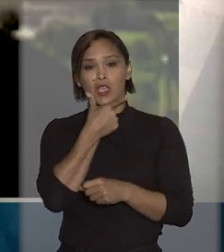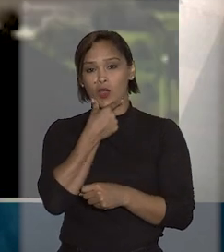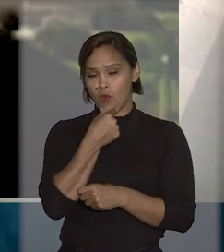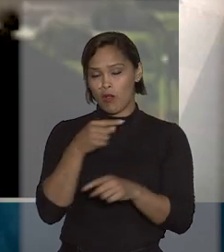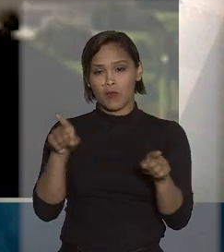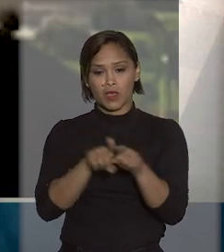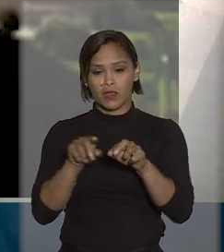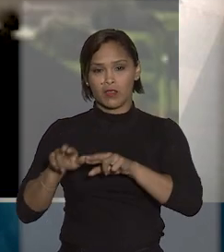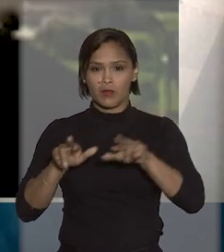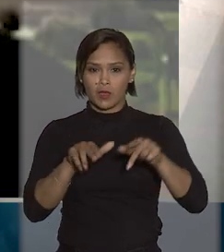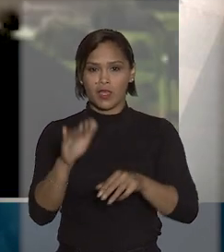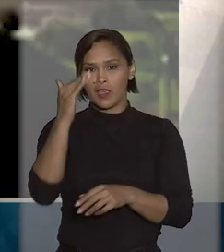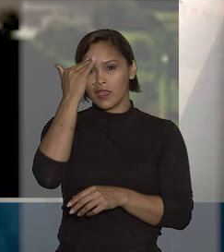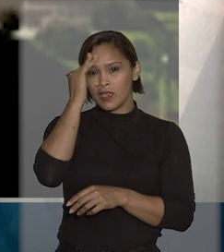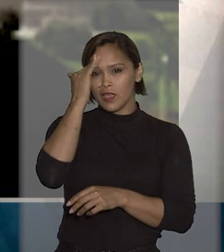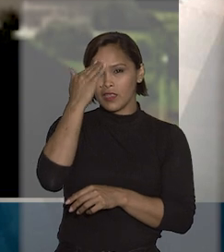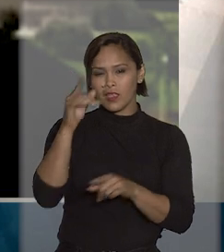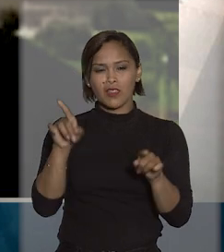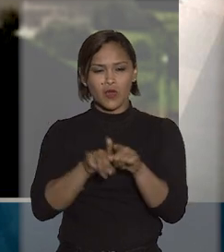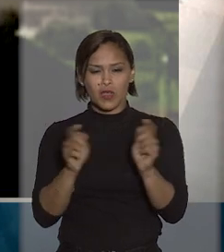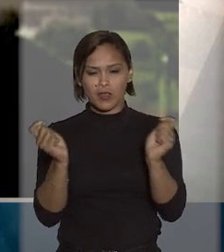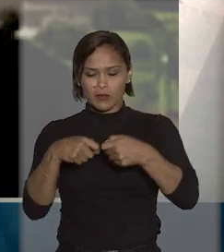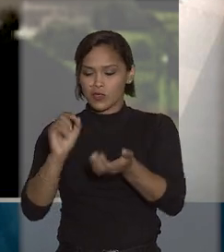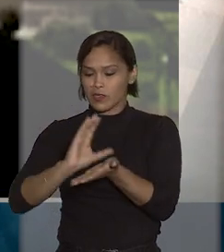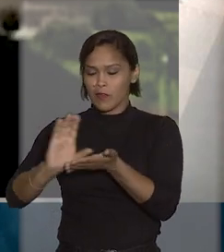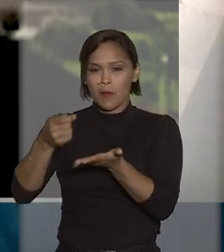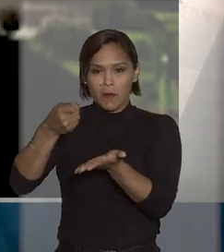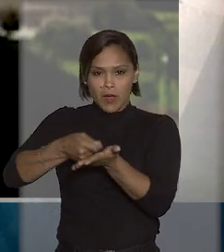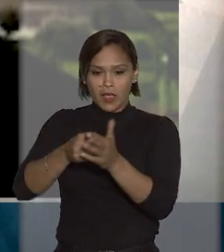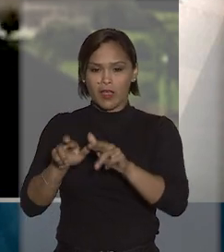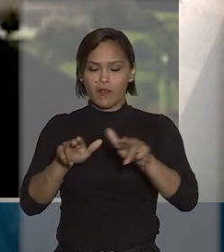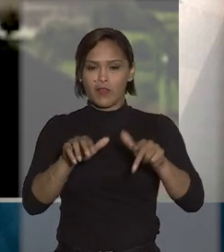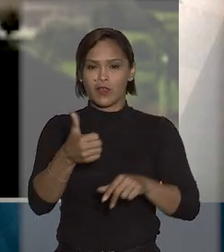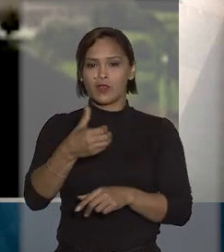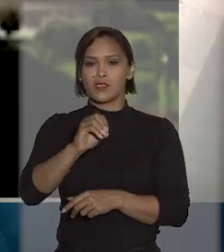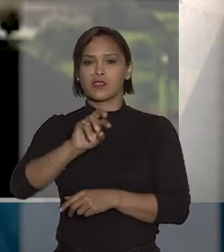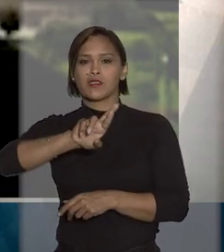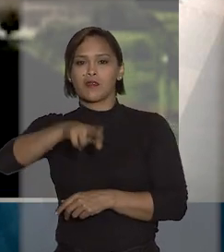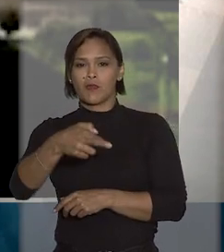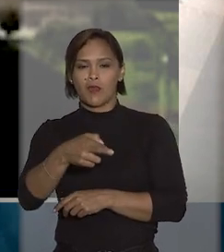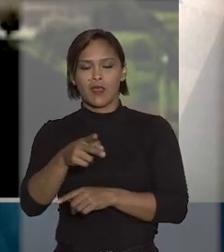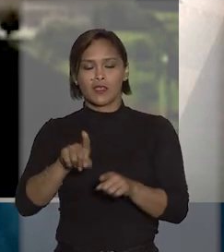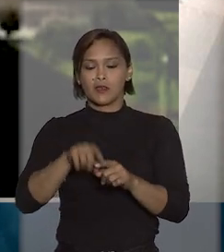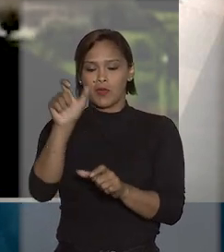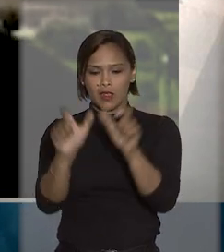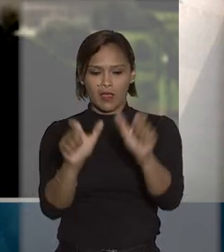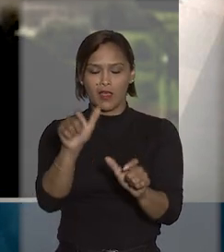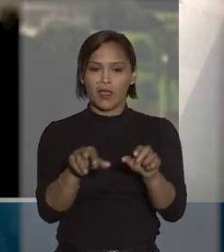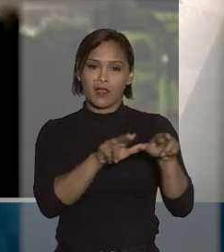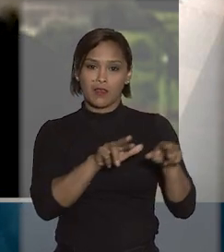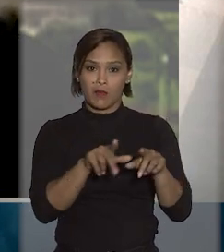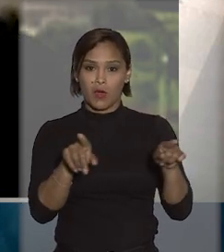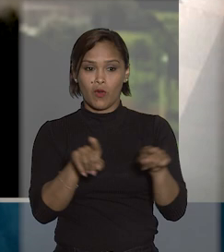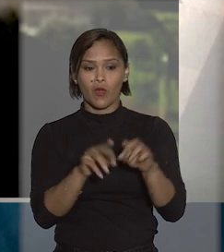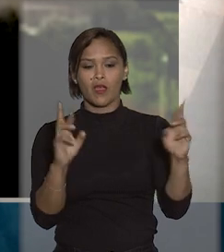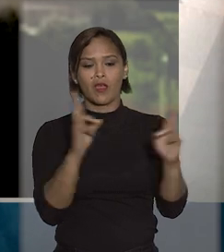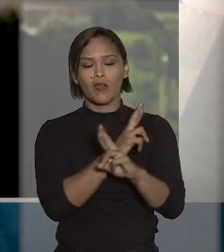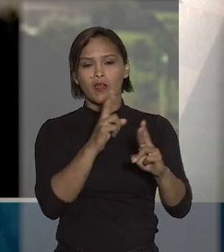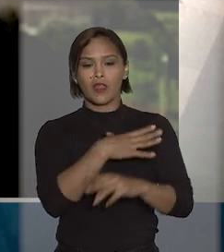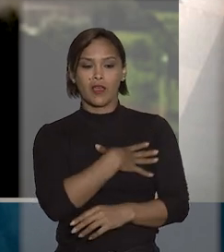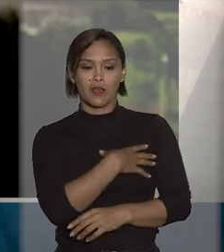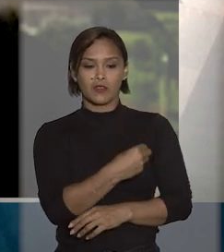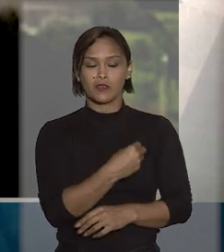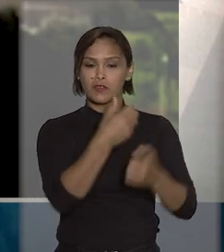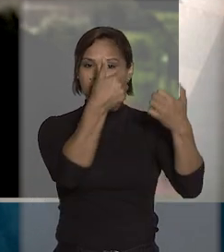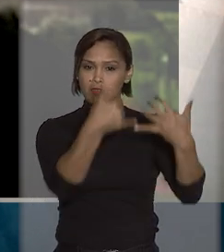e entendeu pela necessidade de também indenizá-los no valor de R 100 mil para cada um. Com relação aos filhos